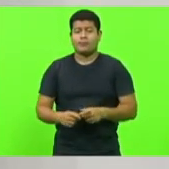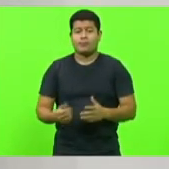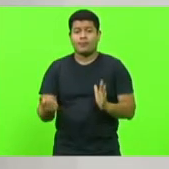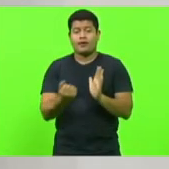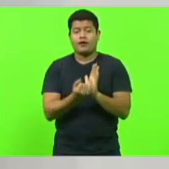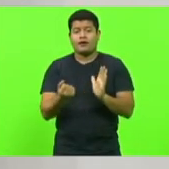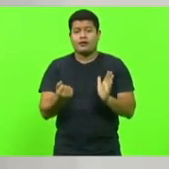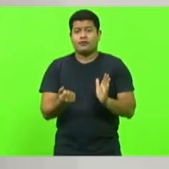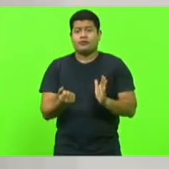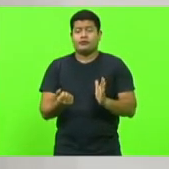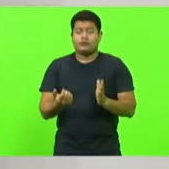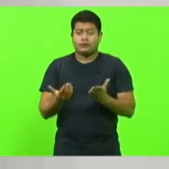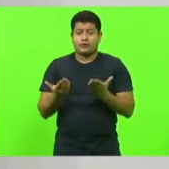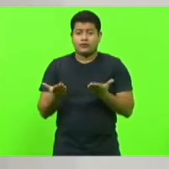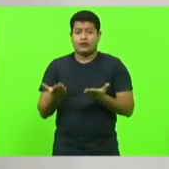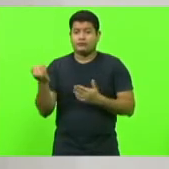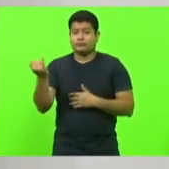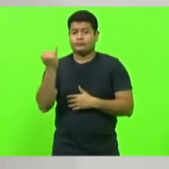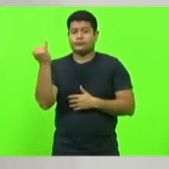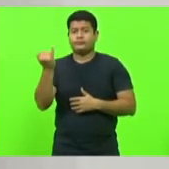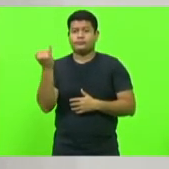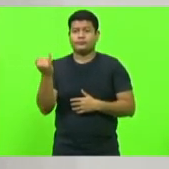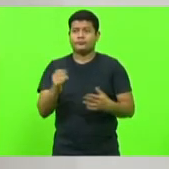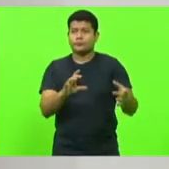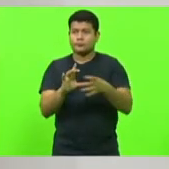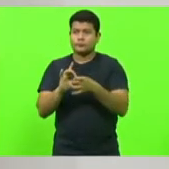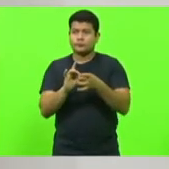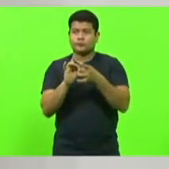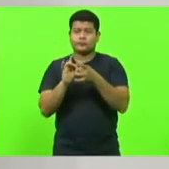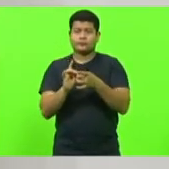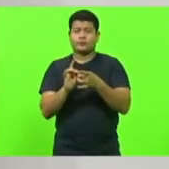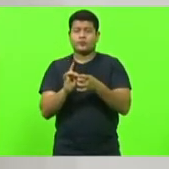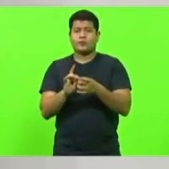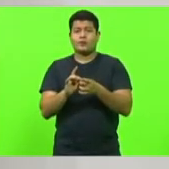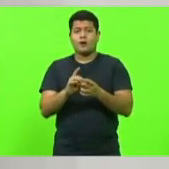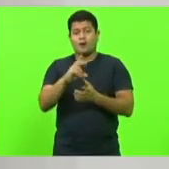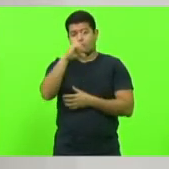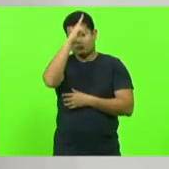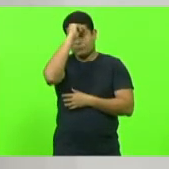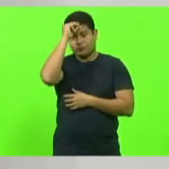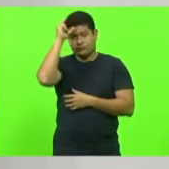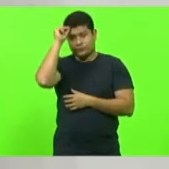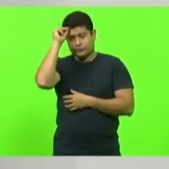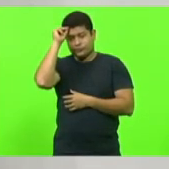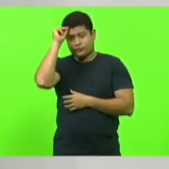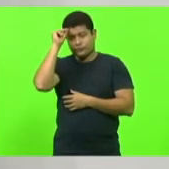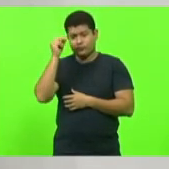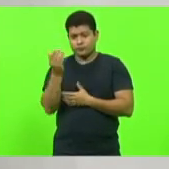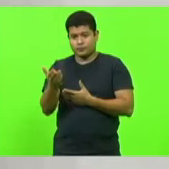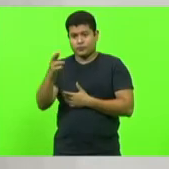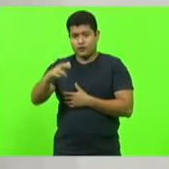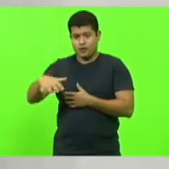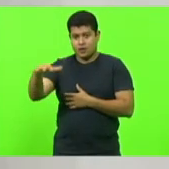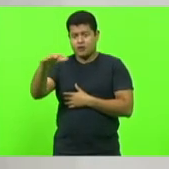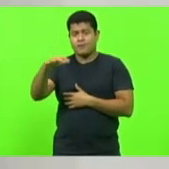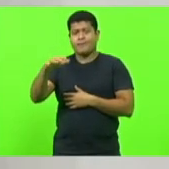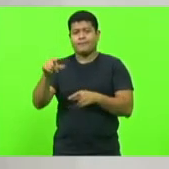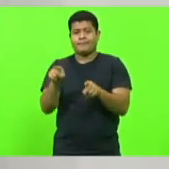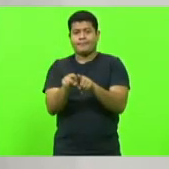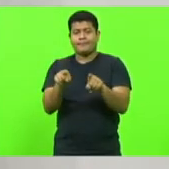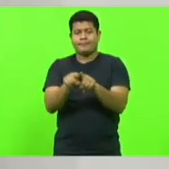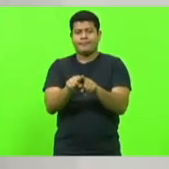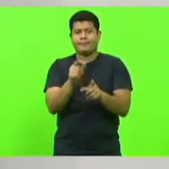a importância da União Trabalho, Prefeitura do município, governo do Estado,